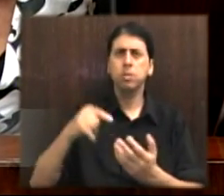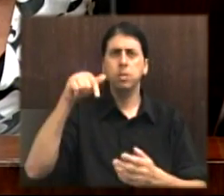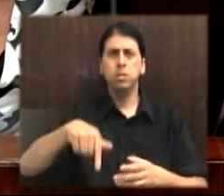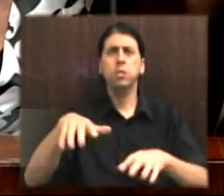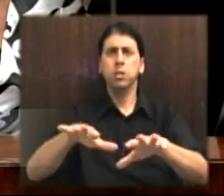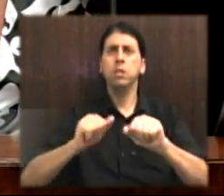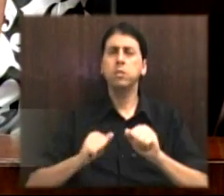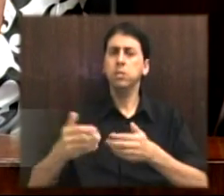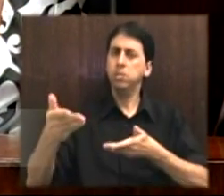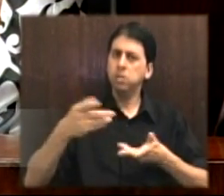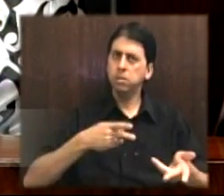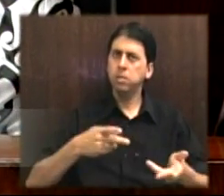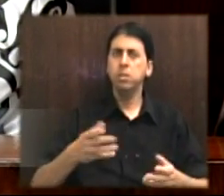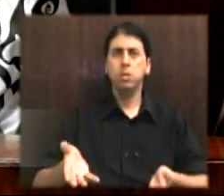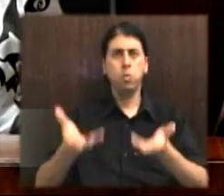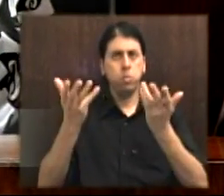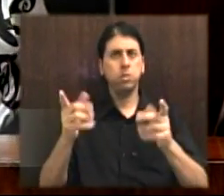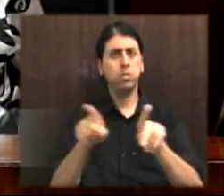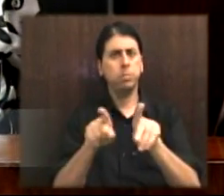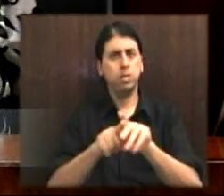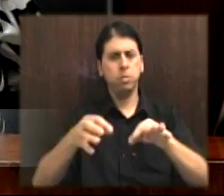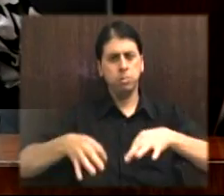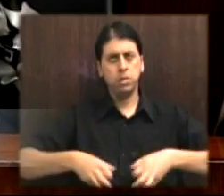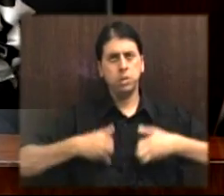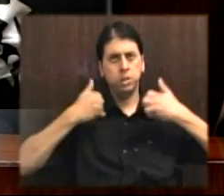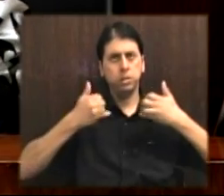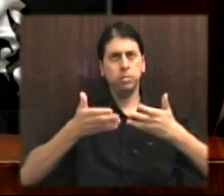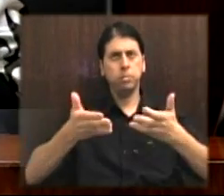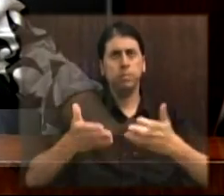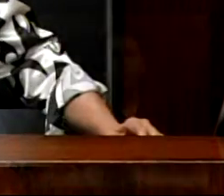recebe, os saúda e os homenageia.